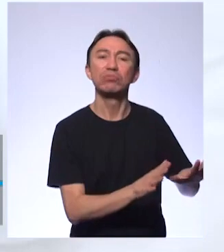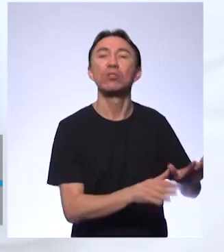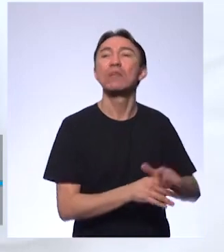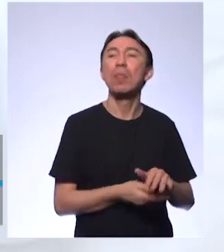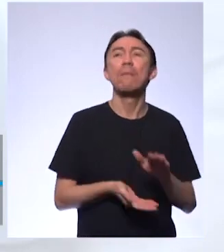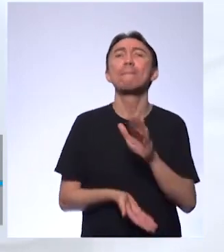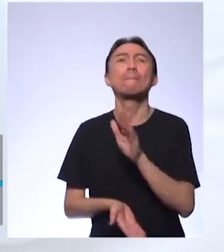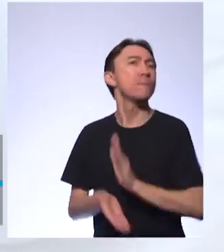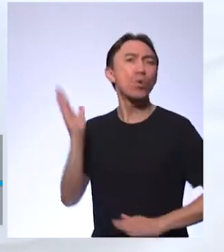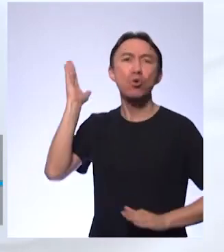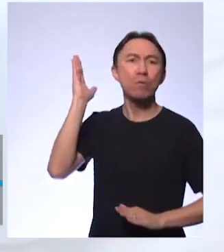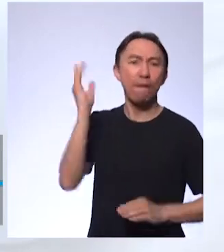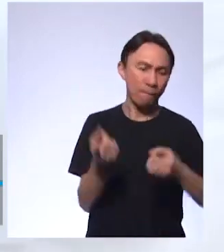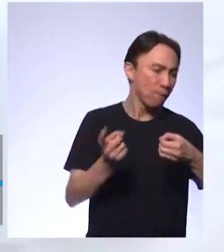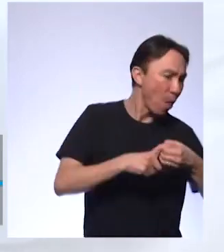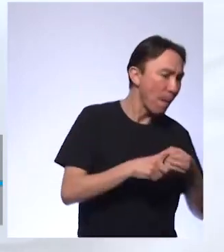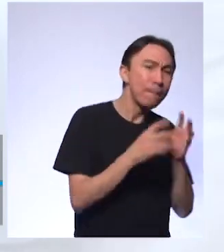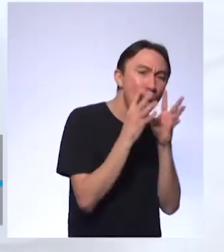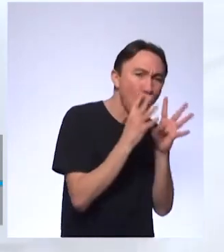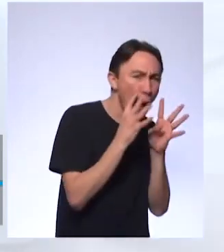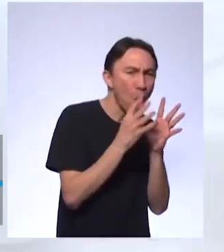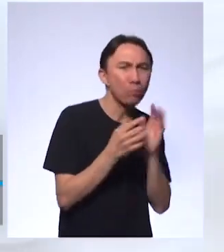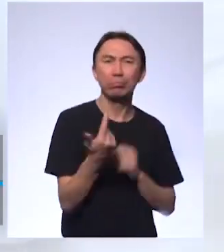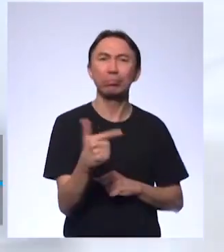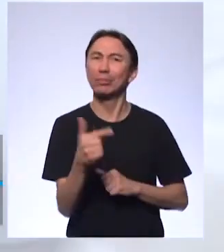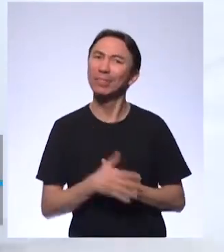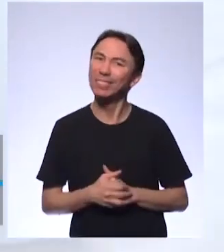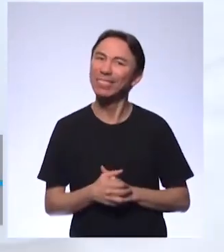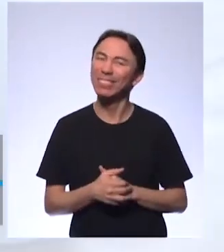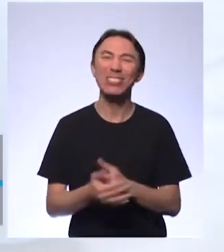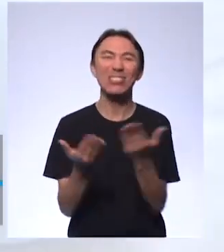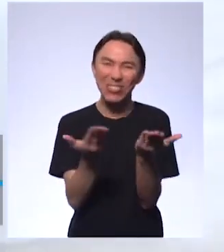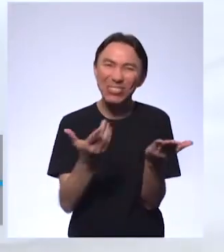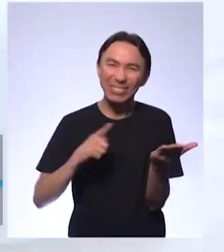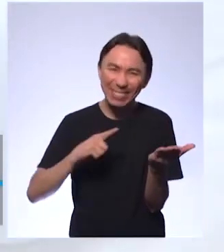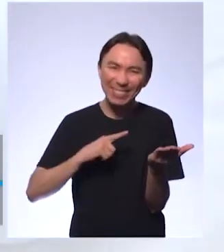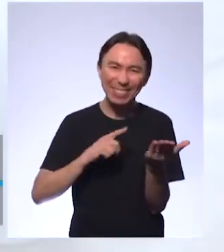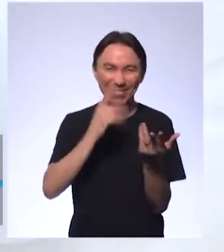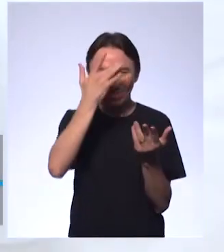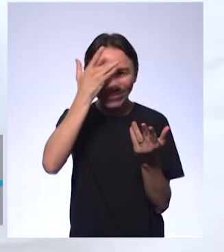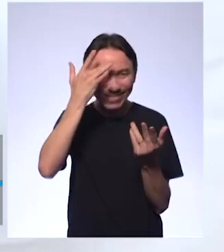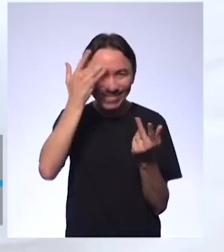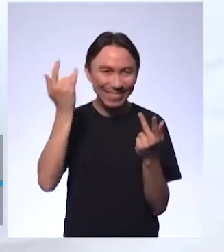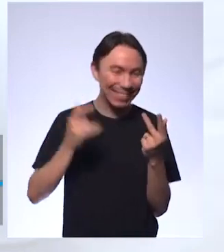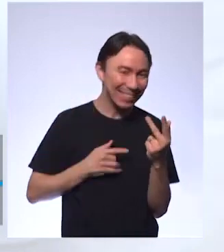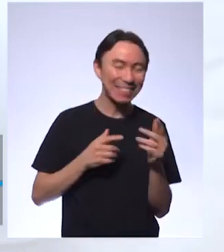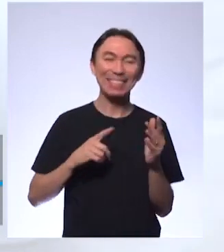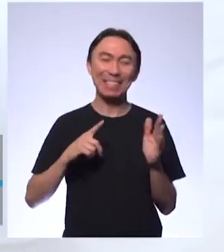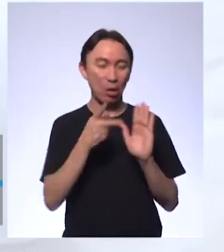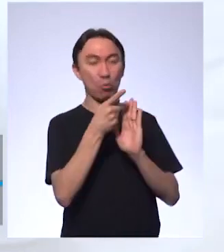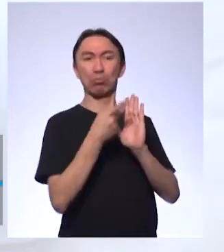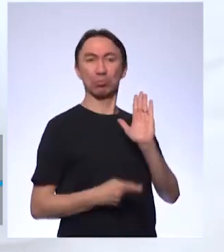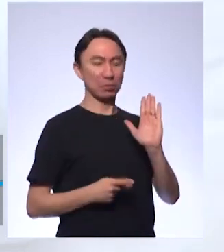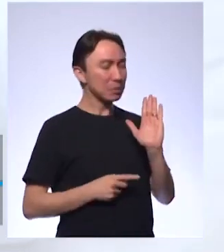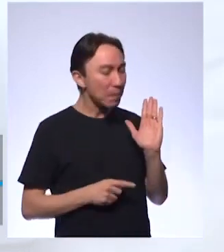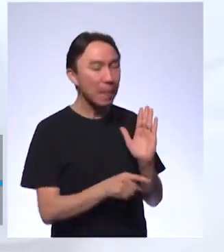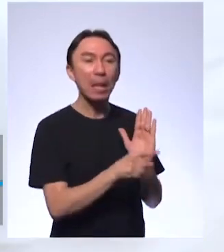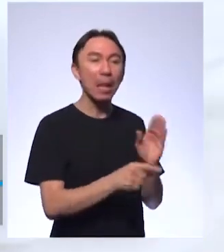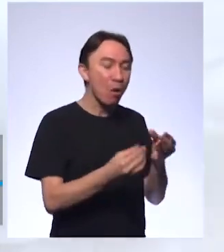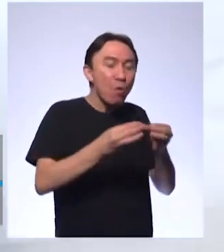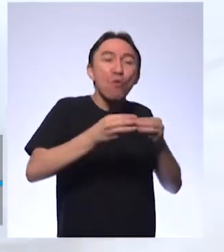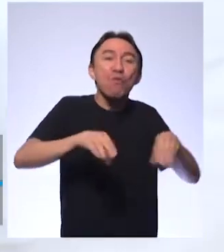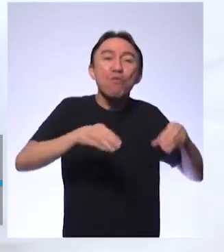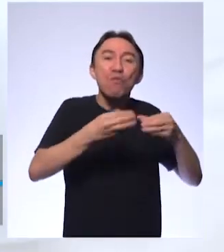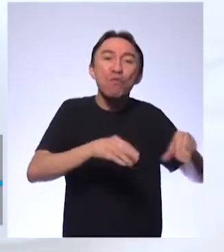Então hoje a gente tem até projetos de seres humanos que ficam protegendo o ninho lá para ver se salva a tartaruga. Então hoje,